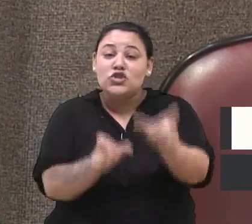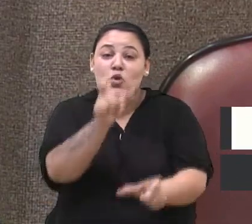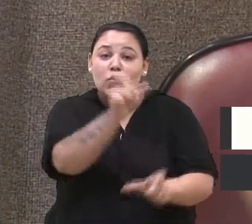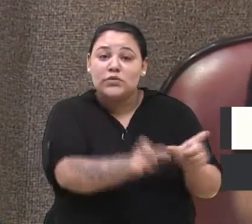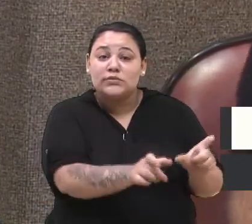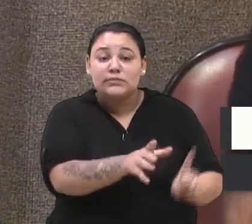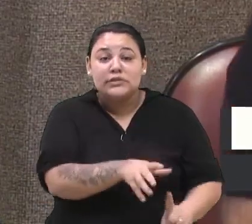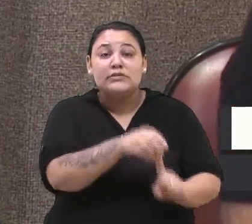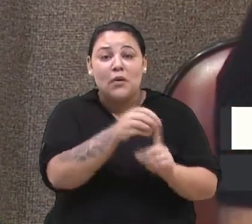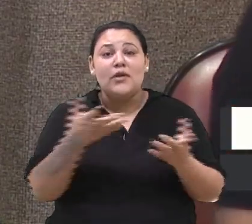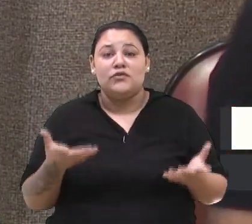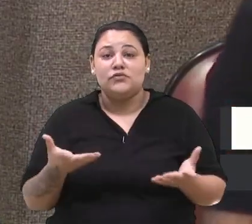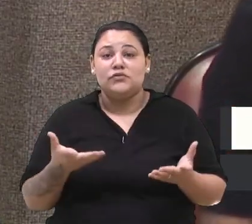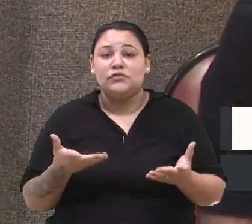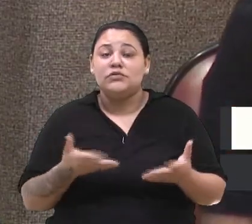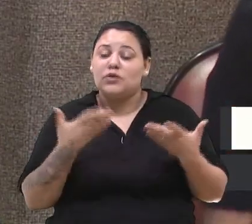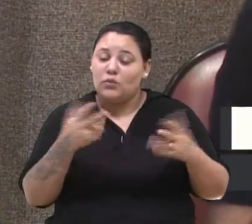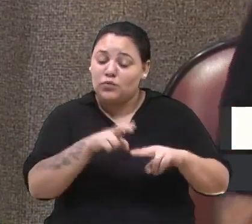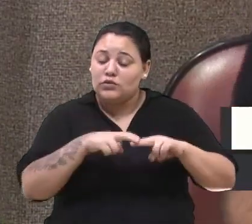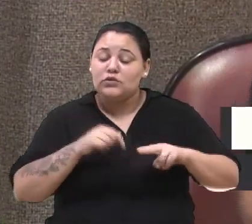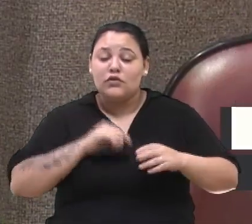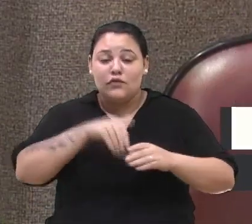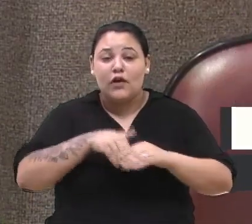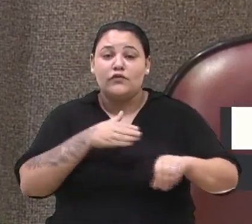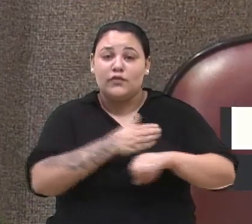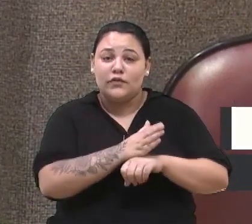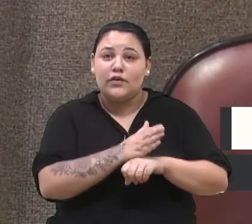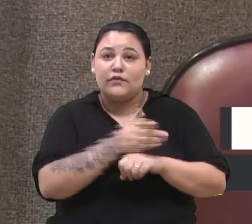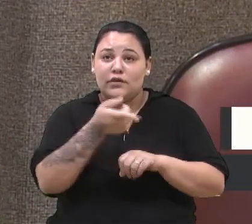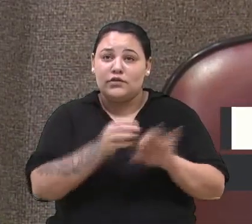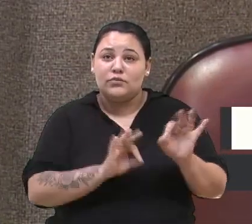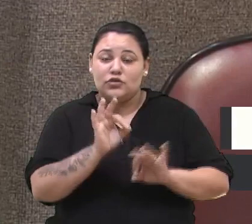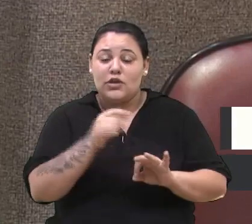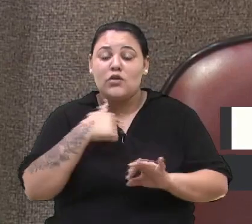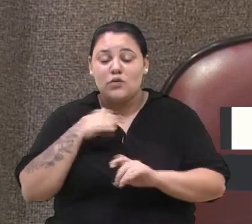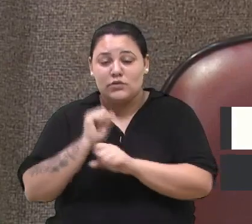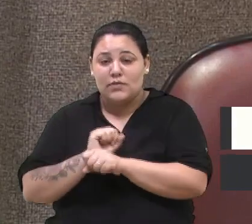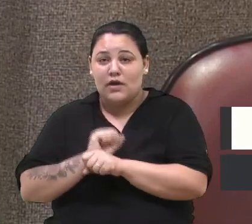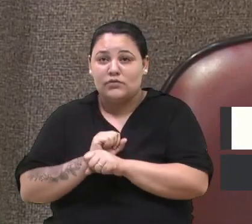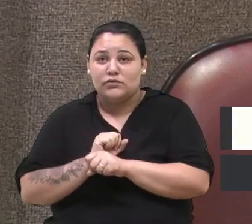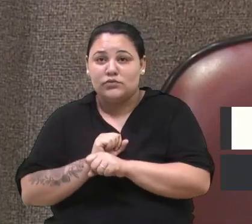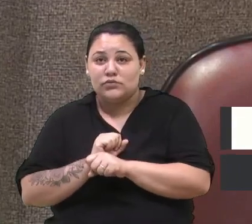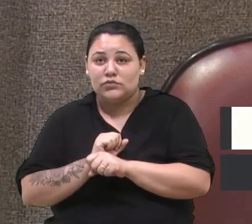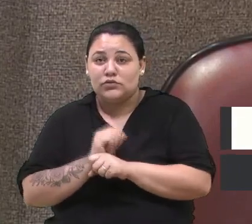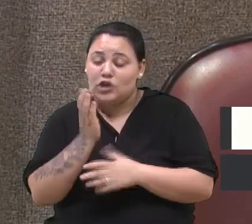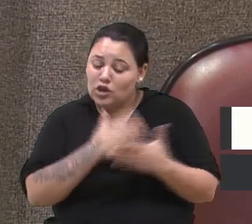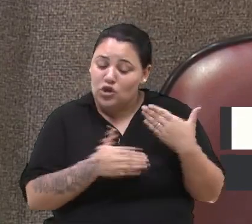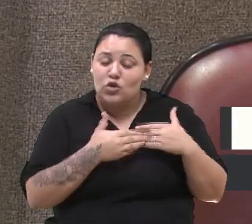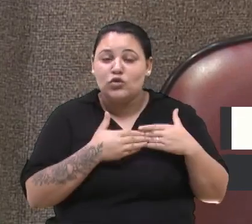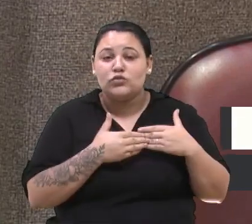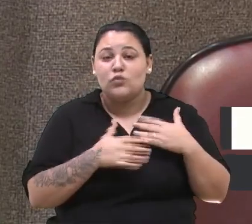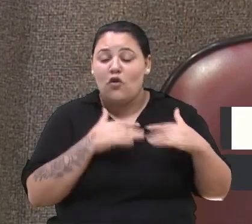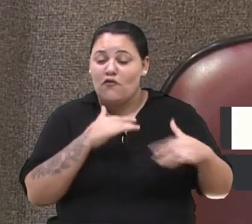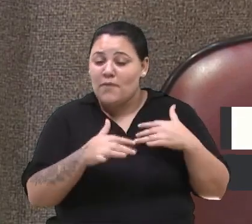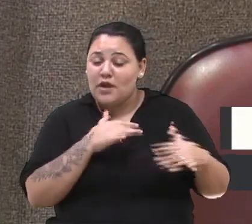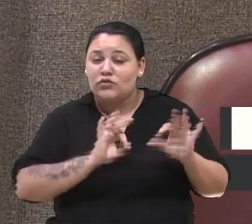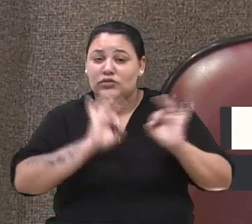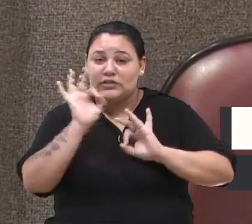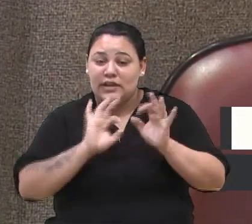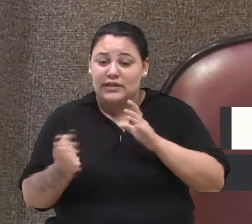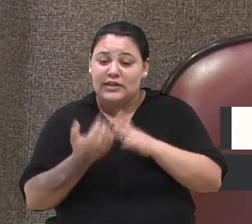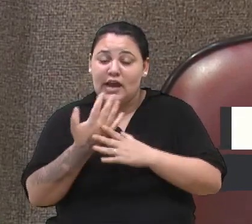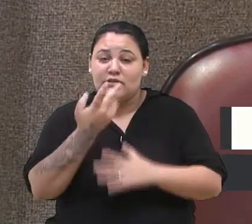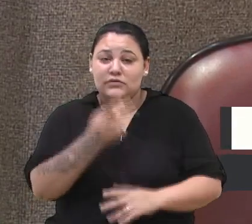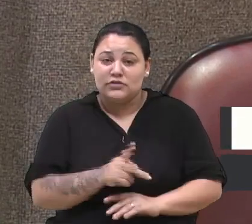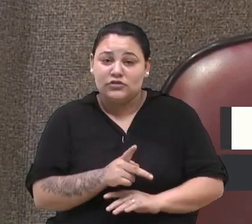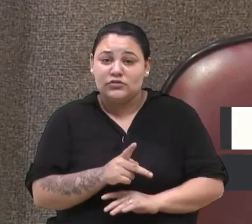senhor presidente, eu votarei favorável e eu espero que todos esses movimentos organizados que foram criados em Caxias do Sul, em virtude